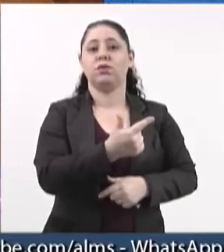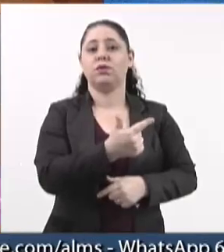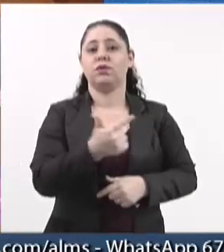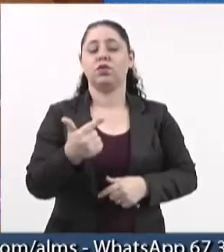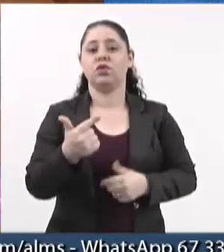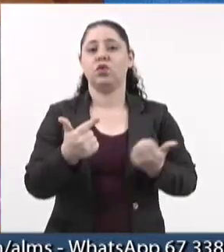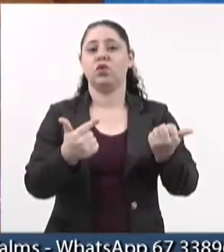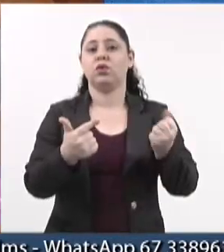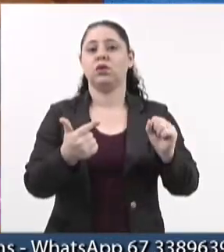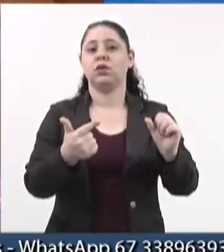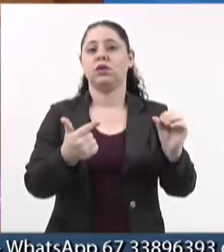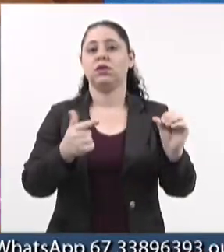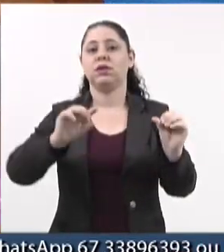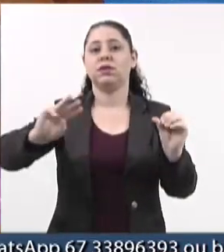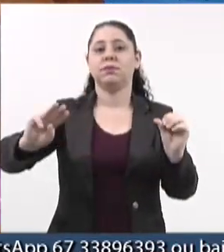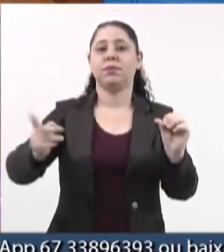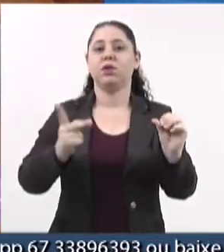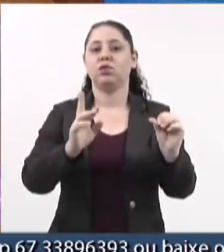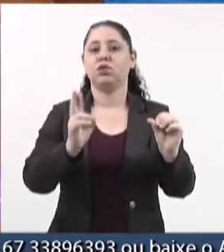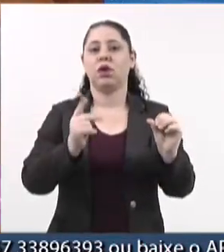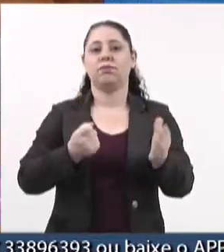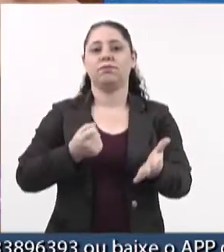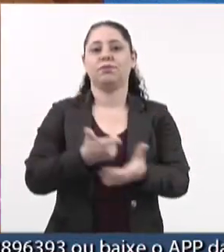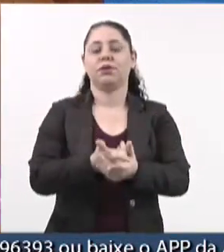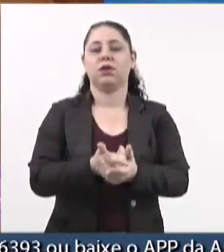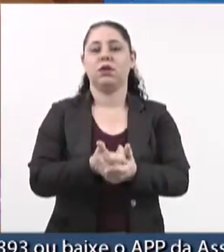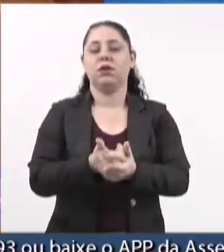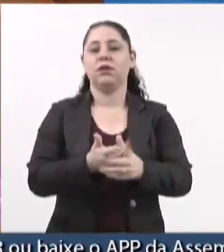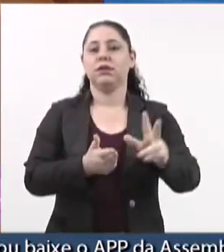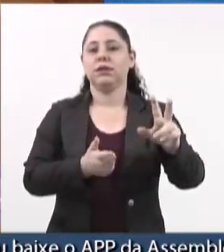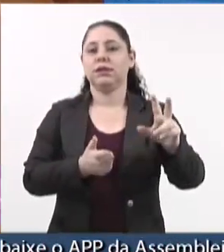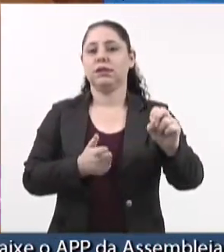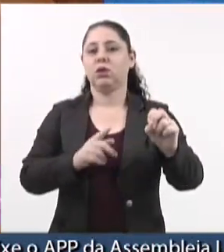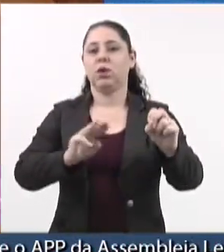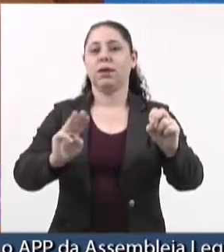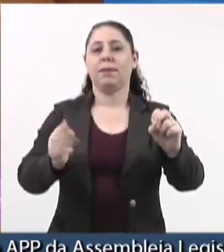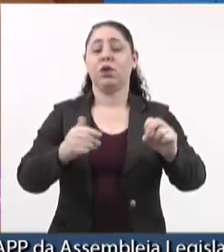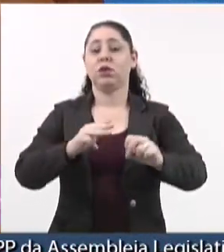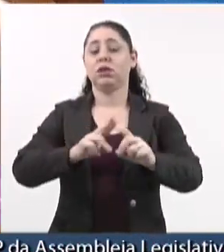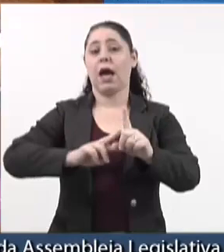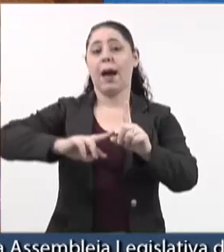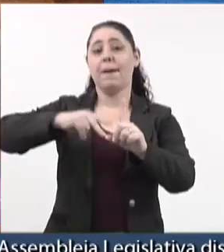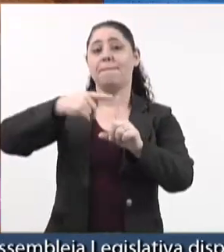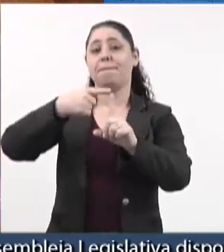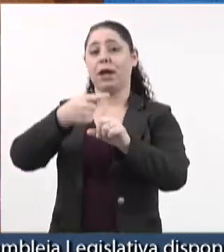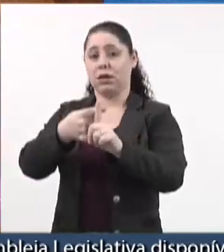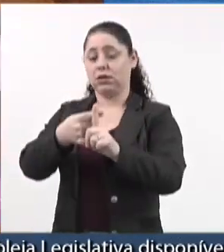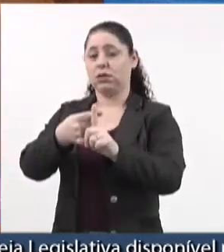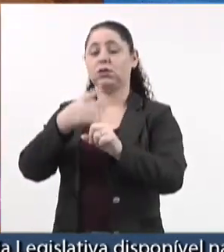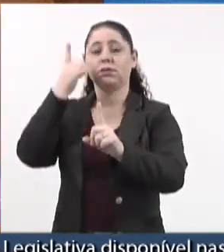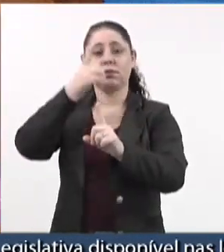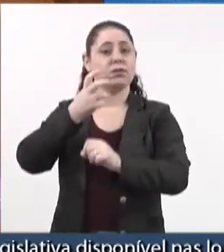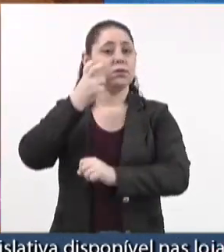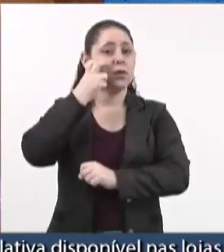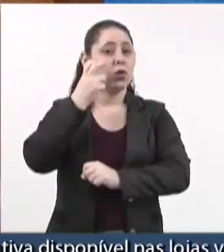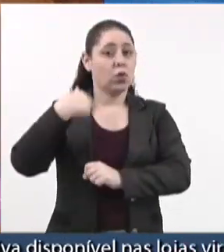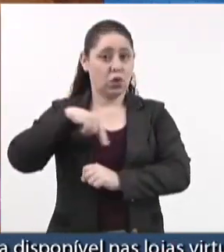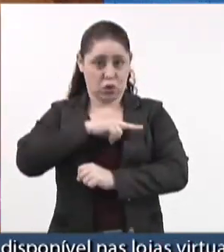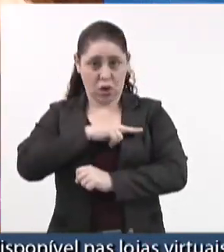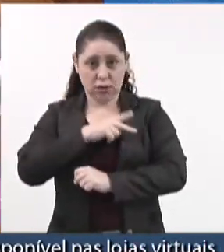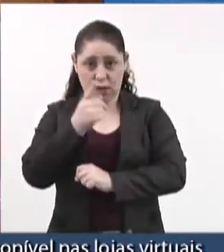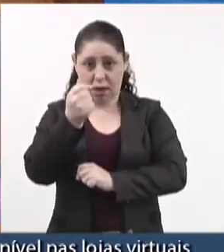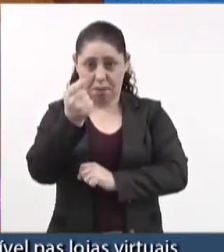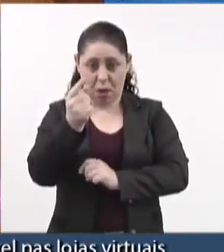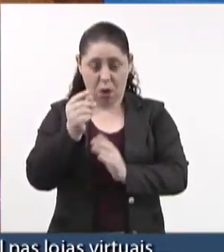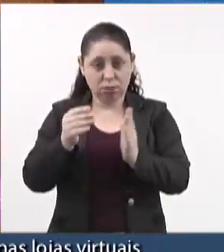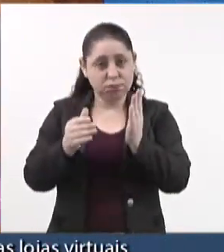86 milhões de reais gasto são 50 milhões a mais, deputado Márcio Fernandes, do que as nossas emendas